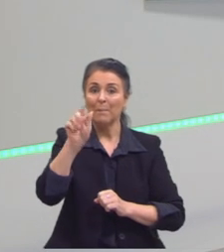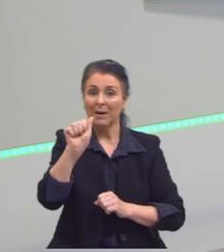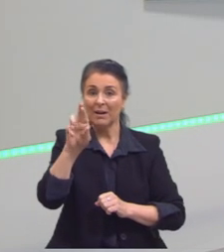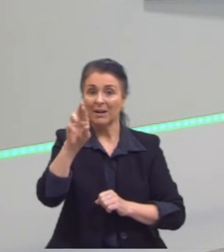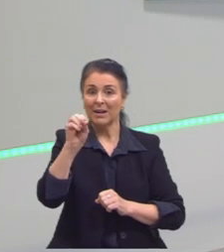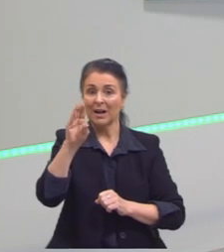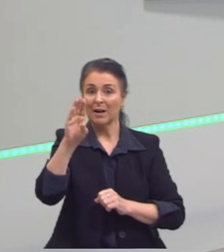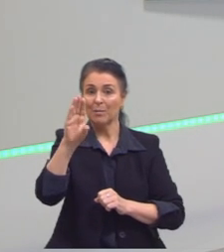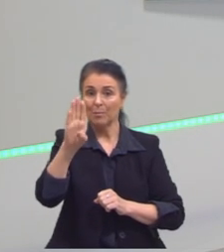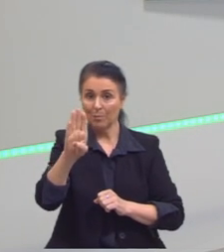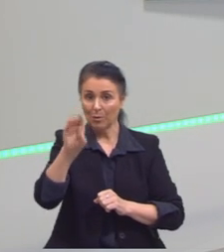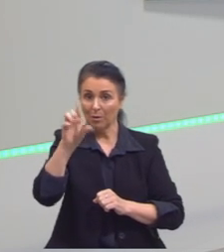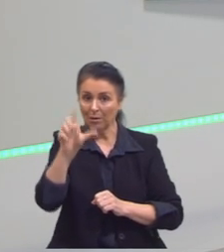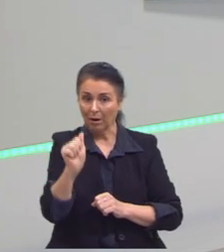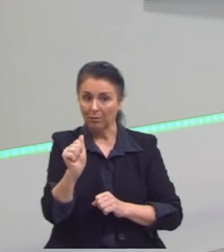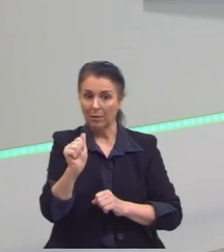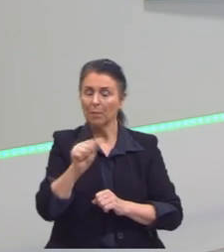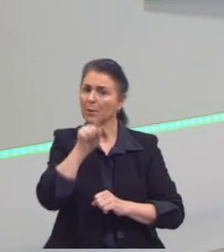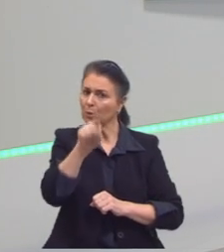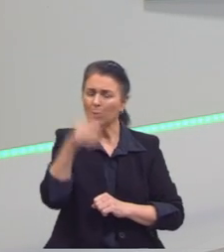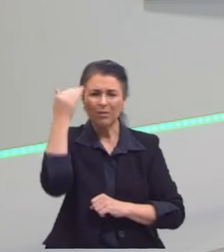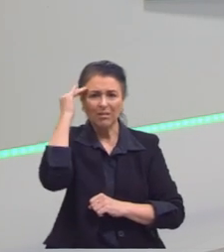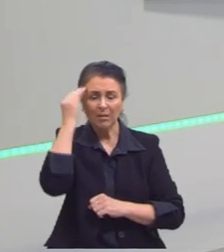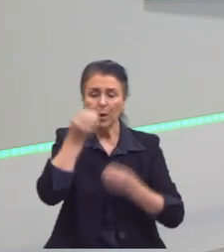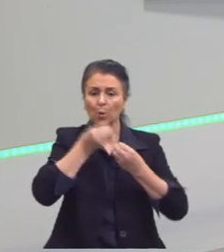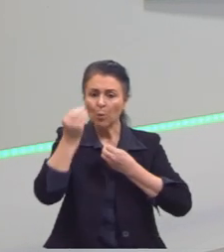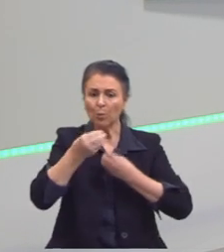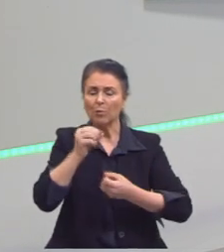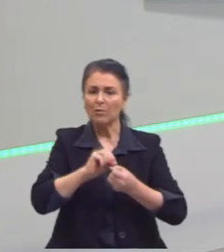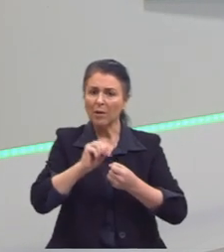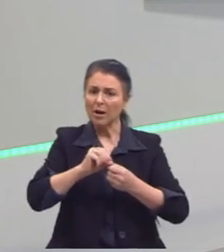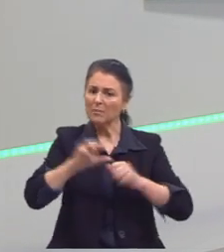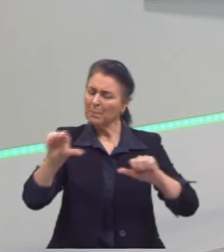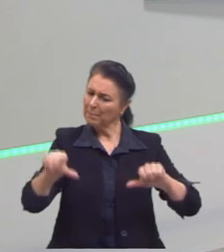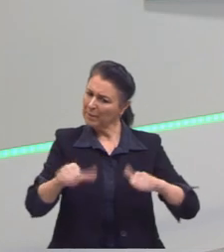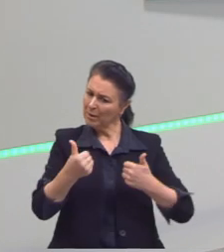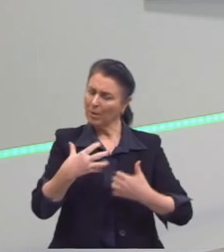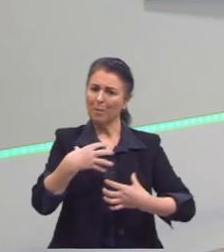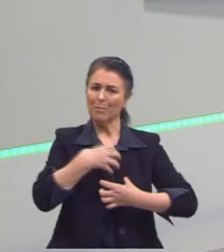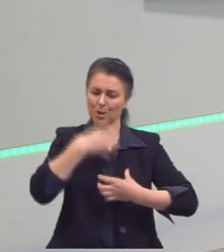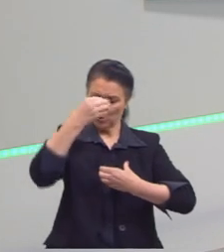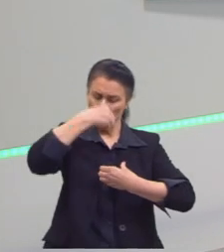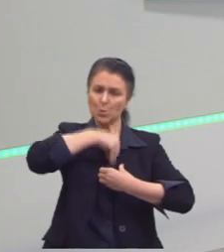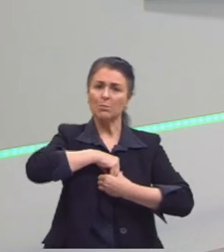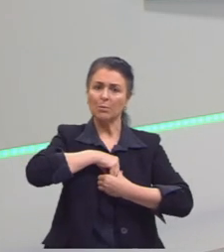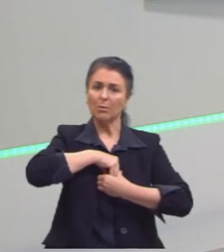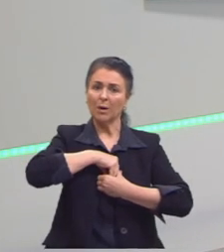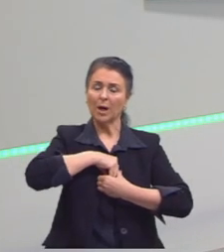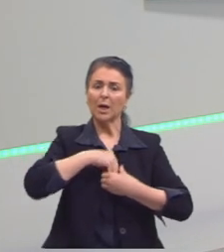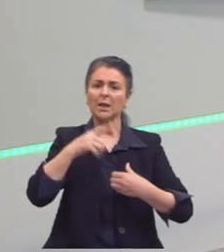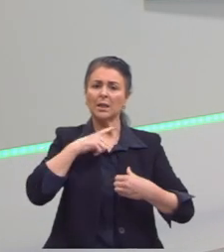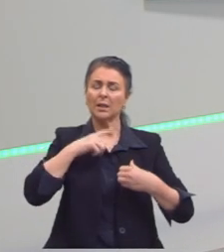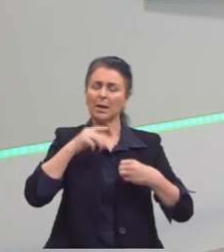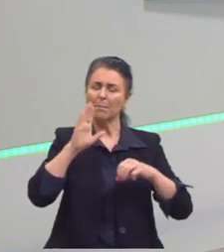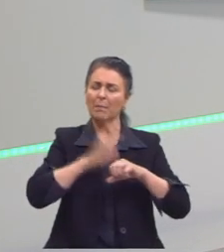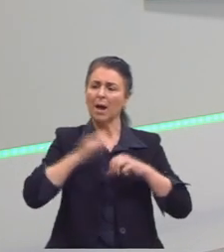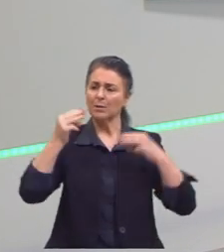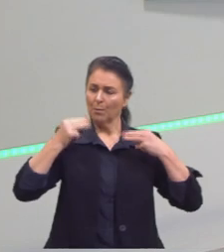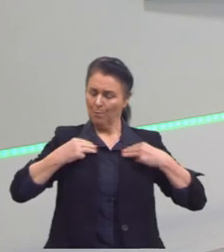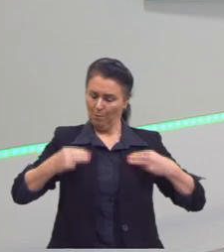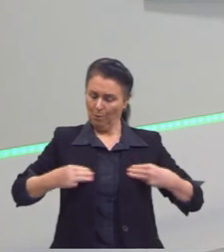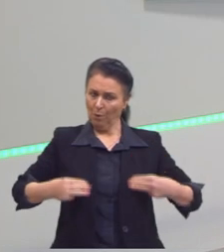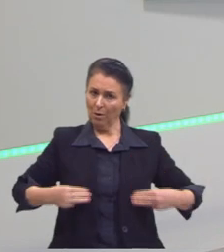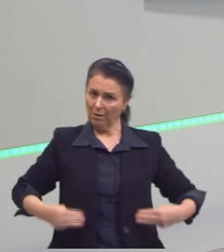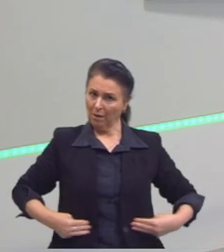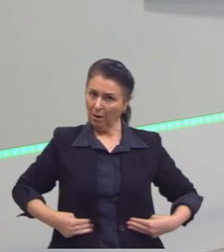como tu pode ser uma pessoa melhor, uma pessoa com um pouquinho de moral mais